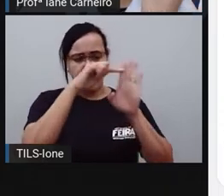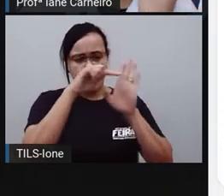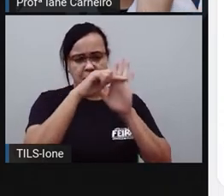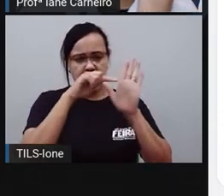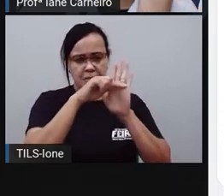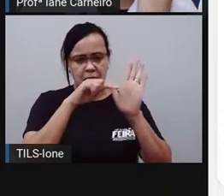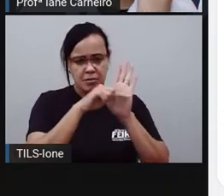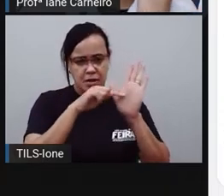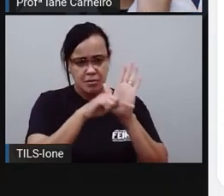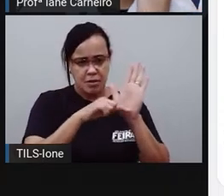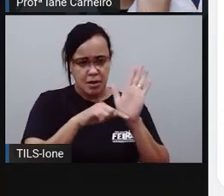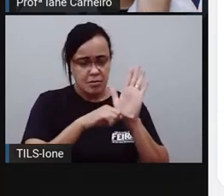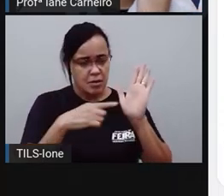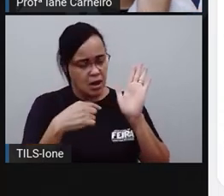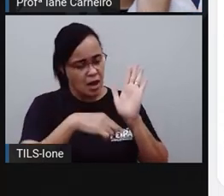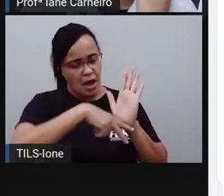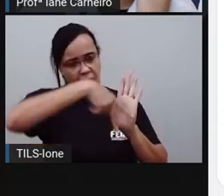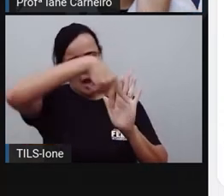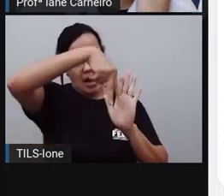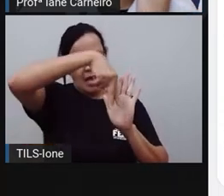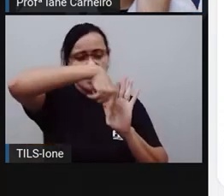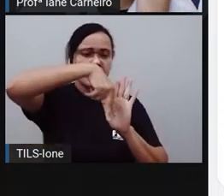A criança fica aqui perto.